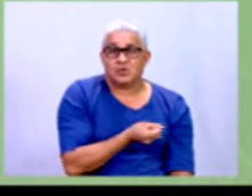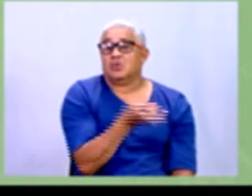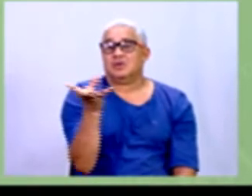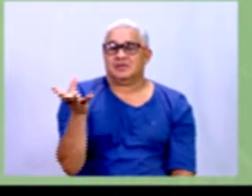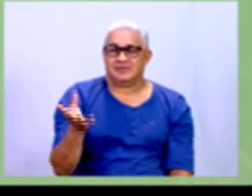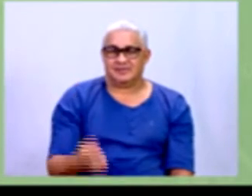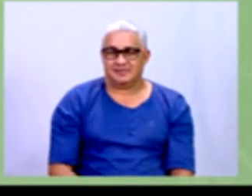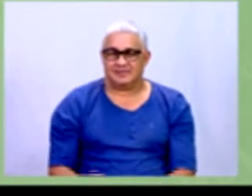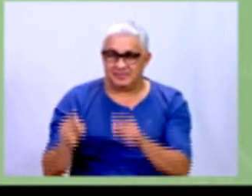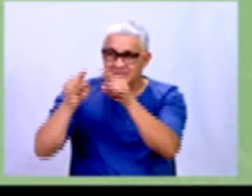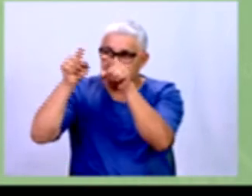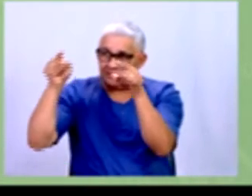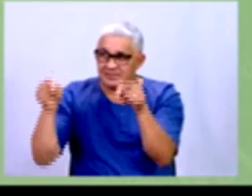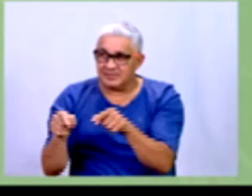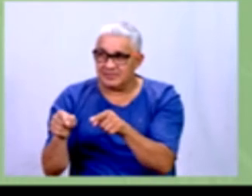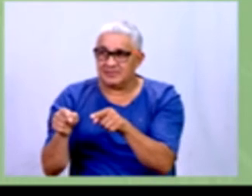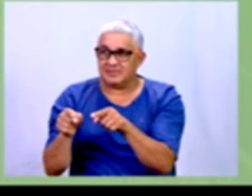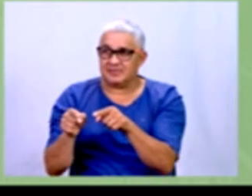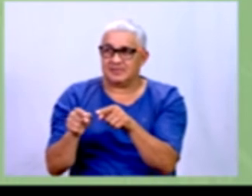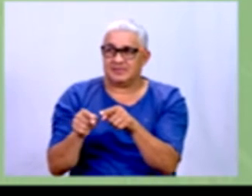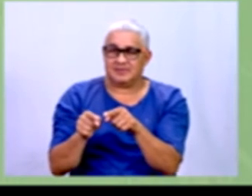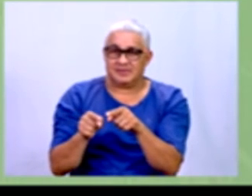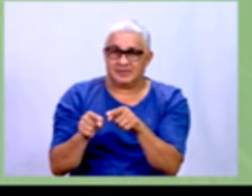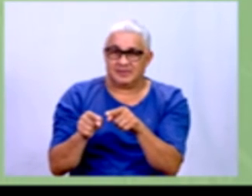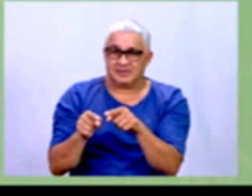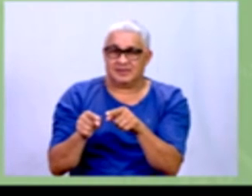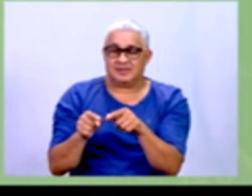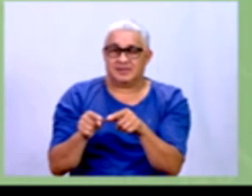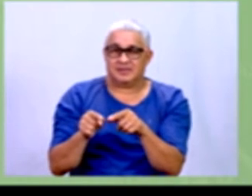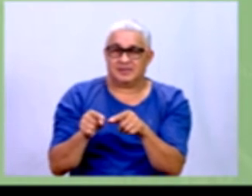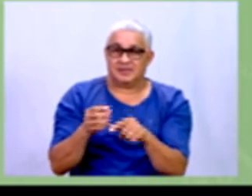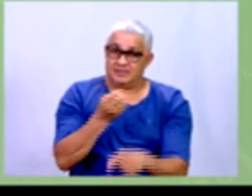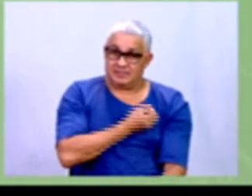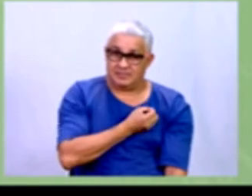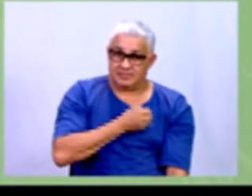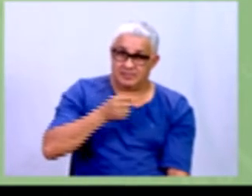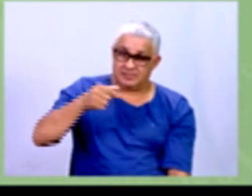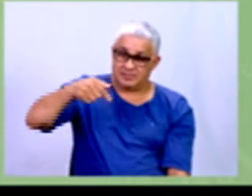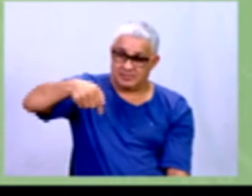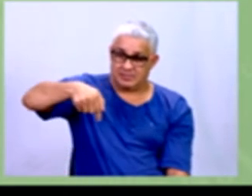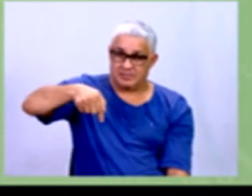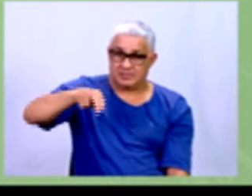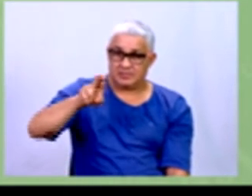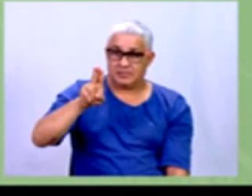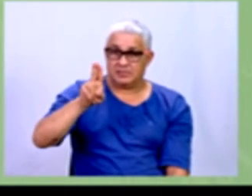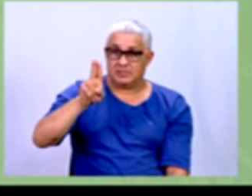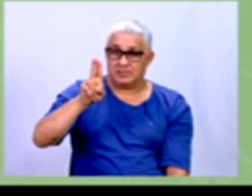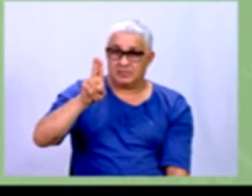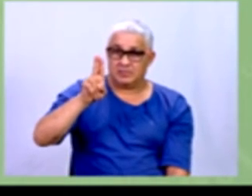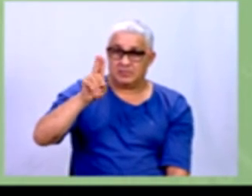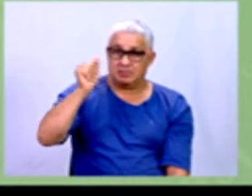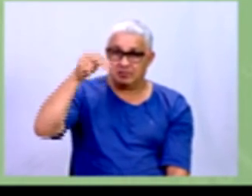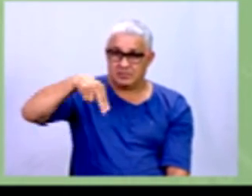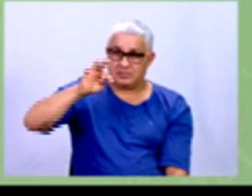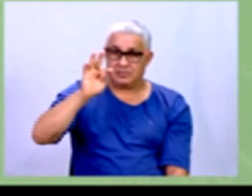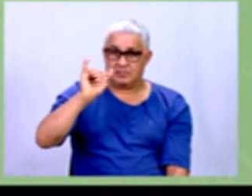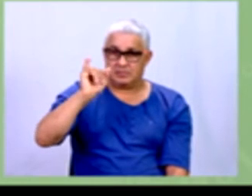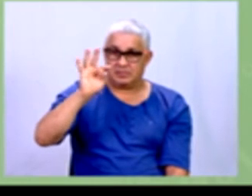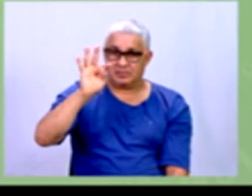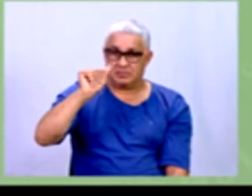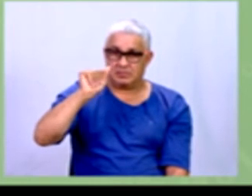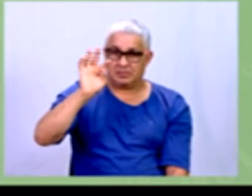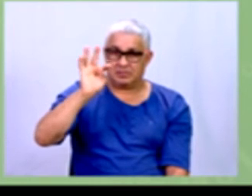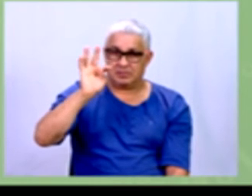caso aqui. Então, de irmãos são números, são quantitativos, mas são inteiros. Então, são discretos, tá?